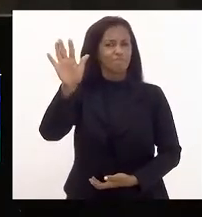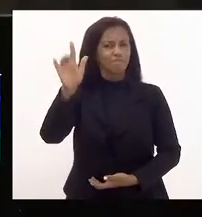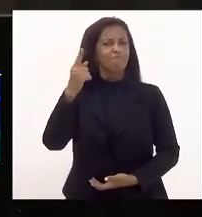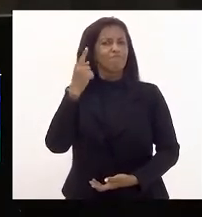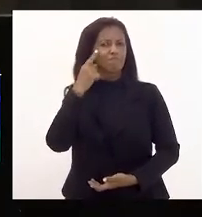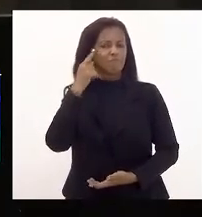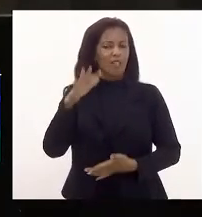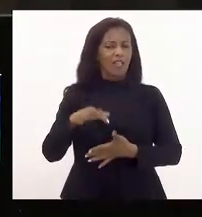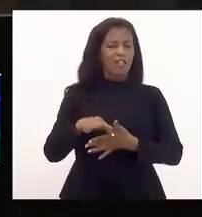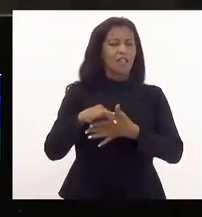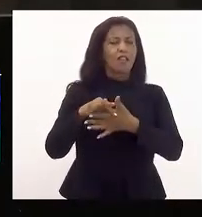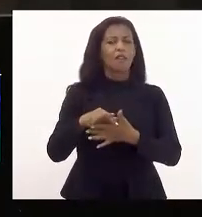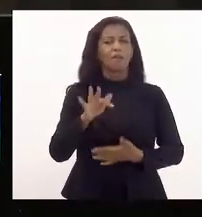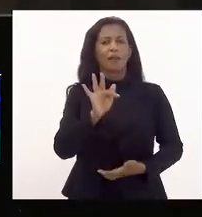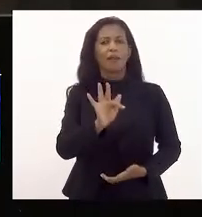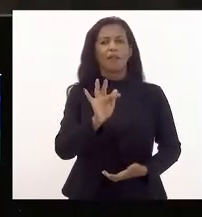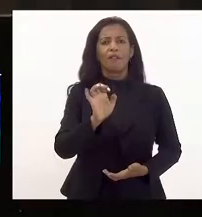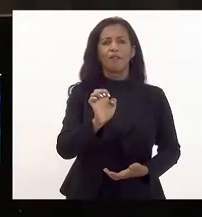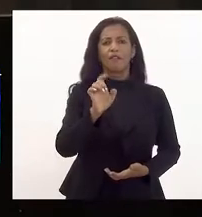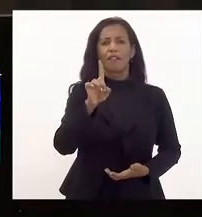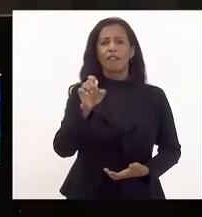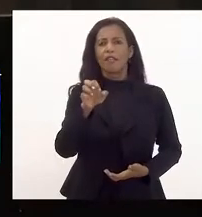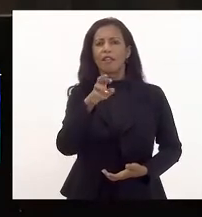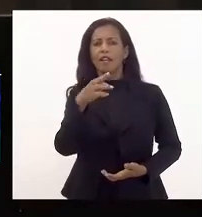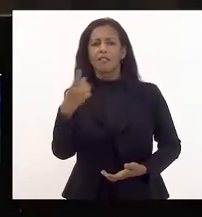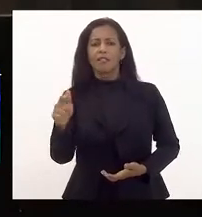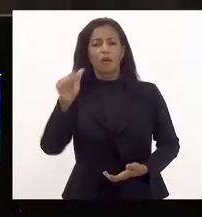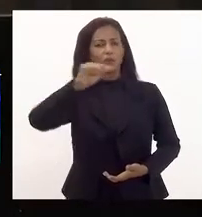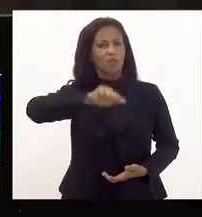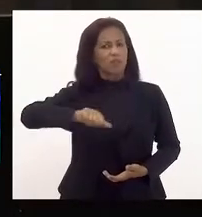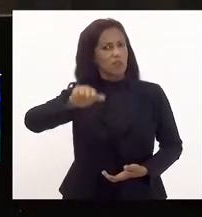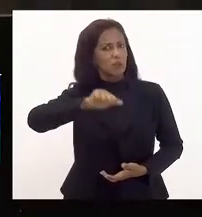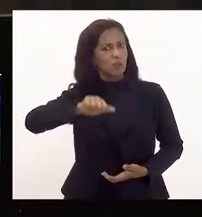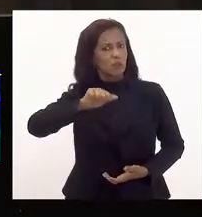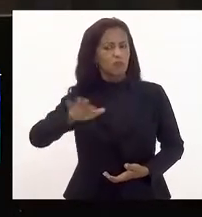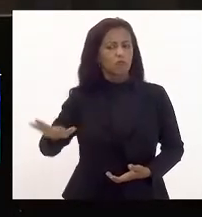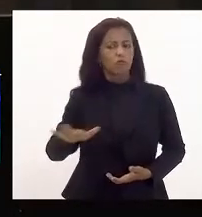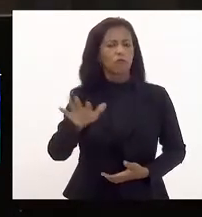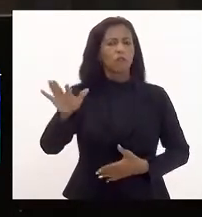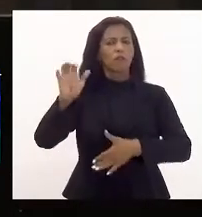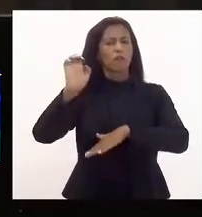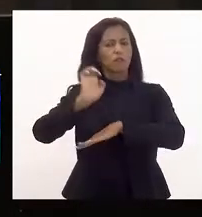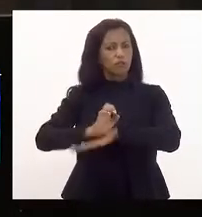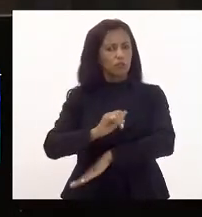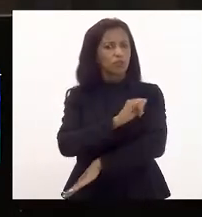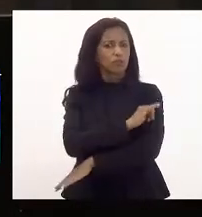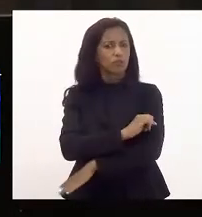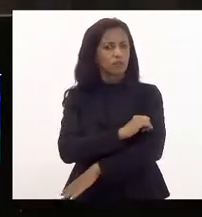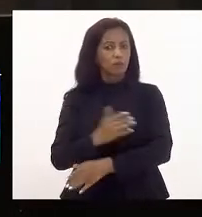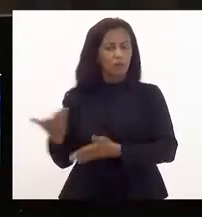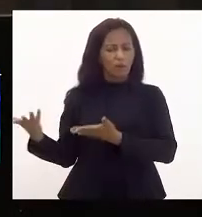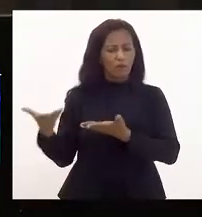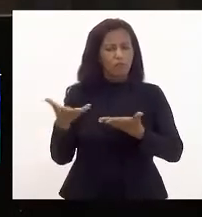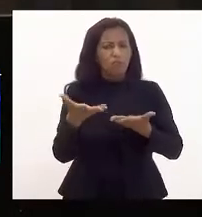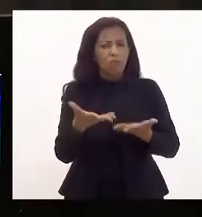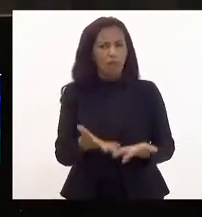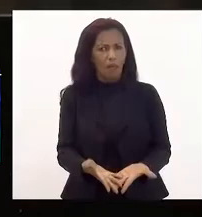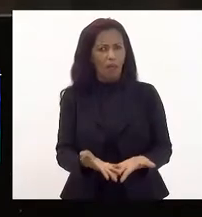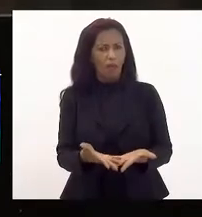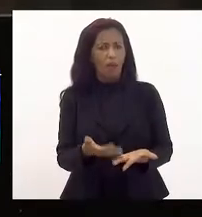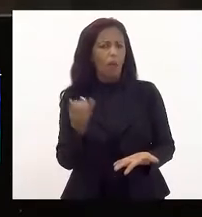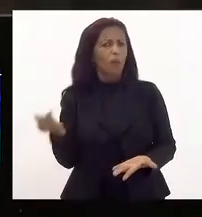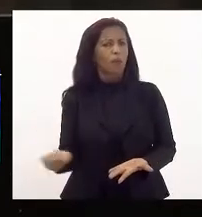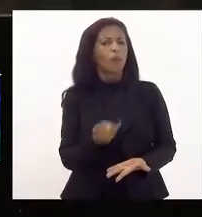capitaneadas pela Federação das Associações de Favelas do Estado do Rio de Janeiro, traz para nós uma